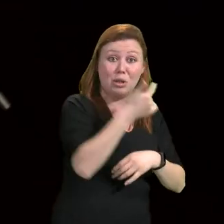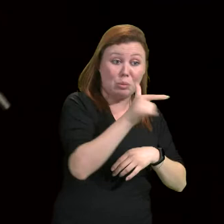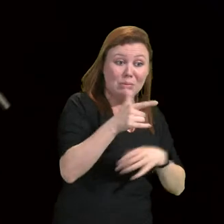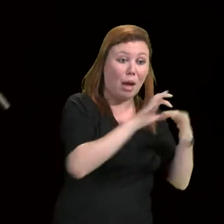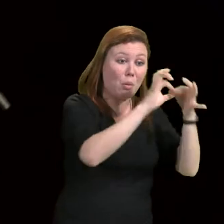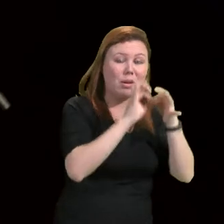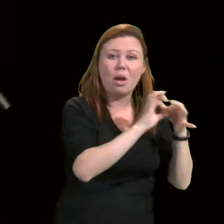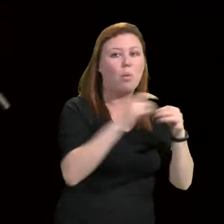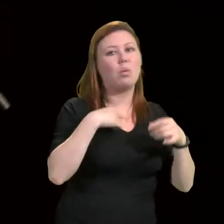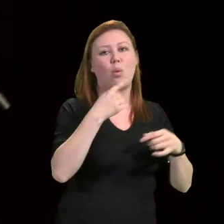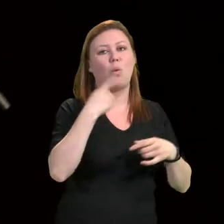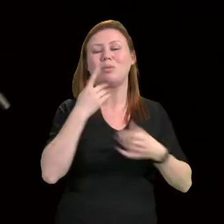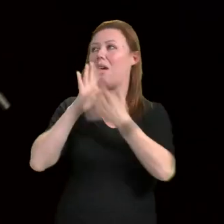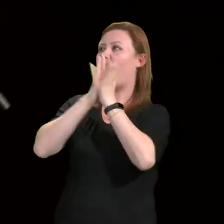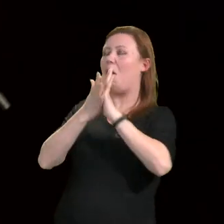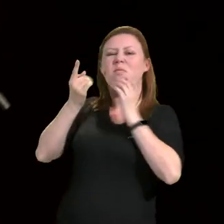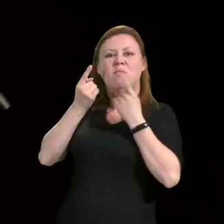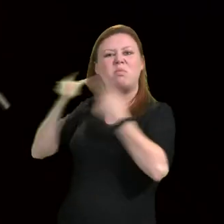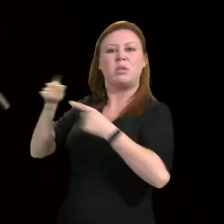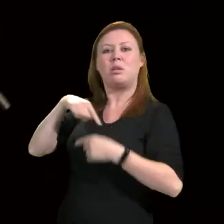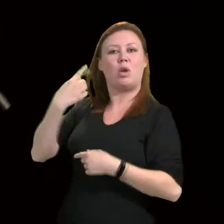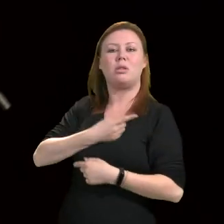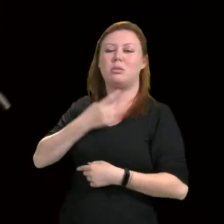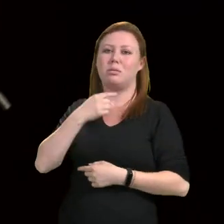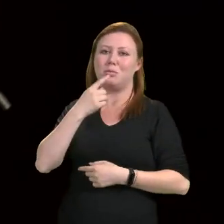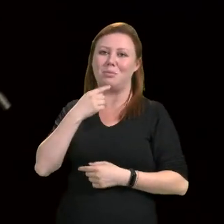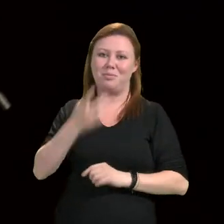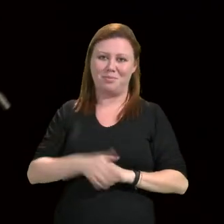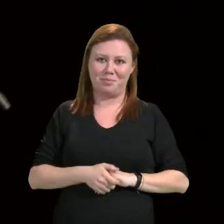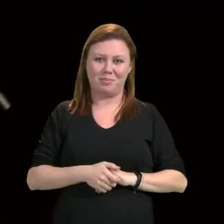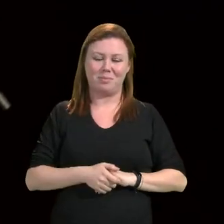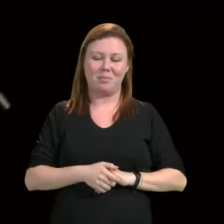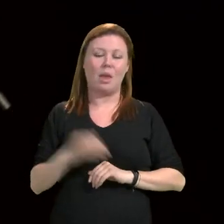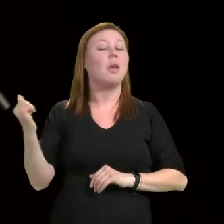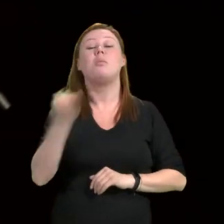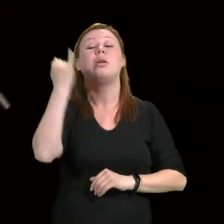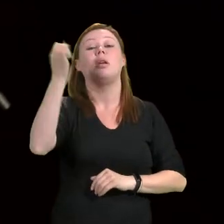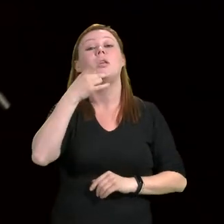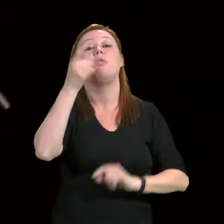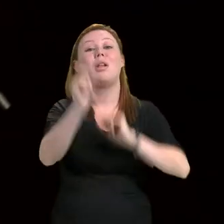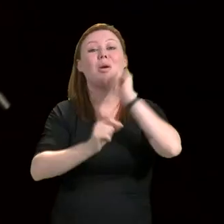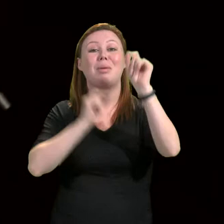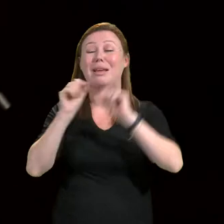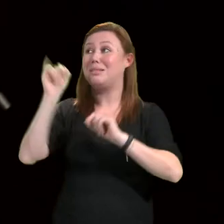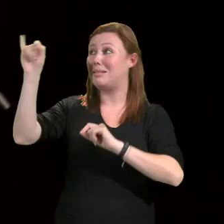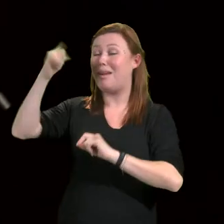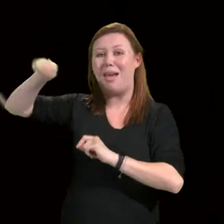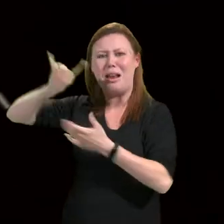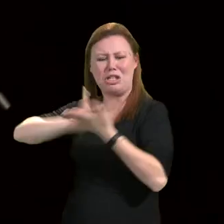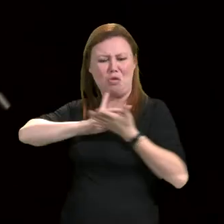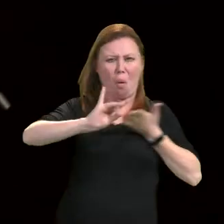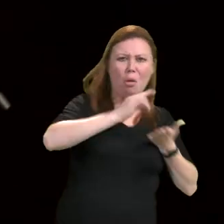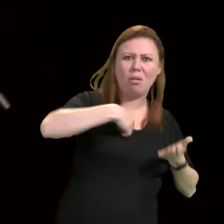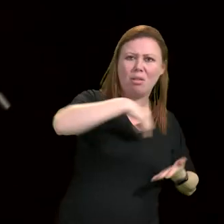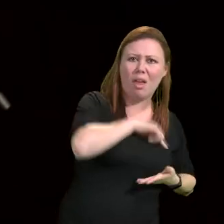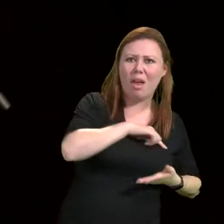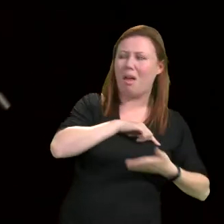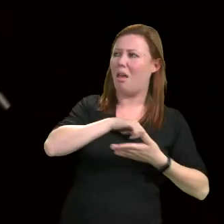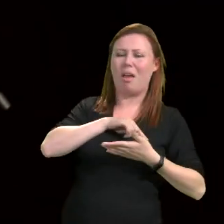ataques. É importante que se diga que o ódio dessa gente não é